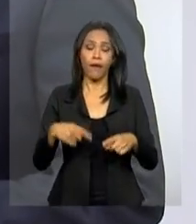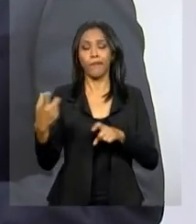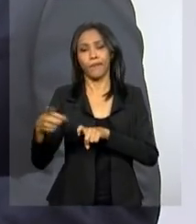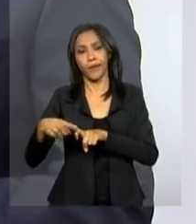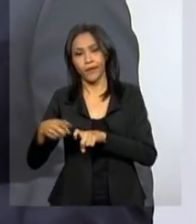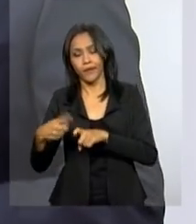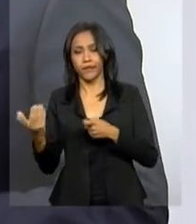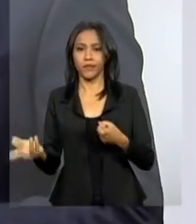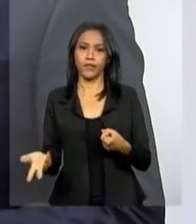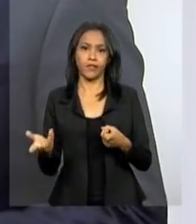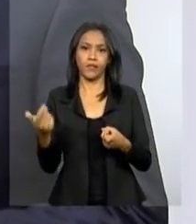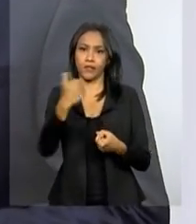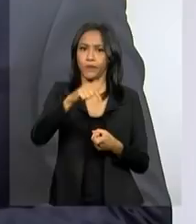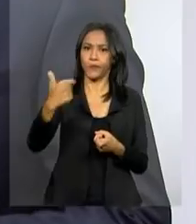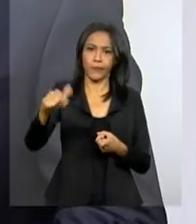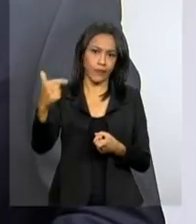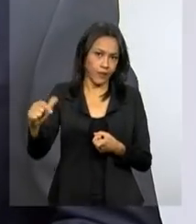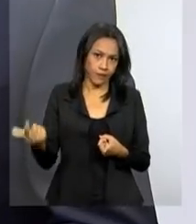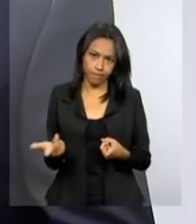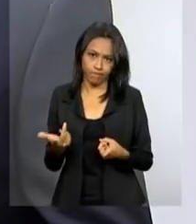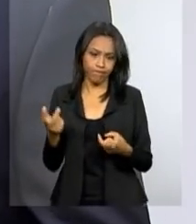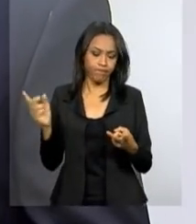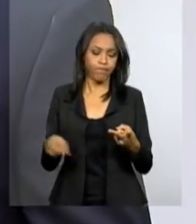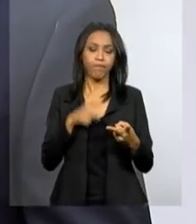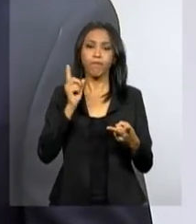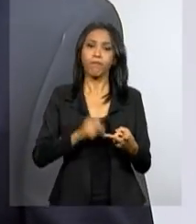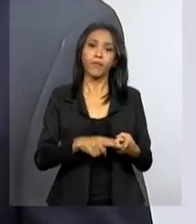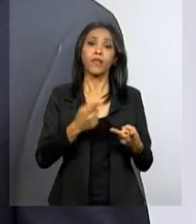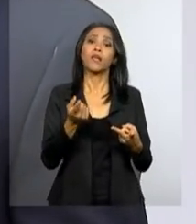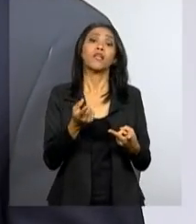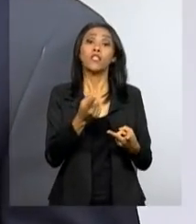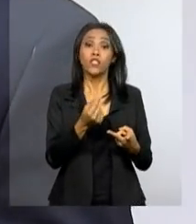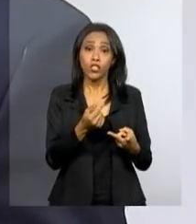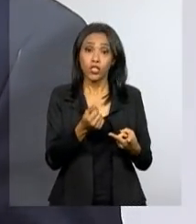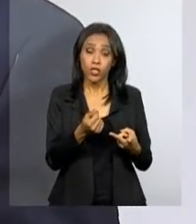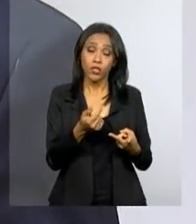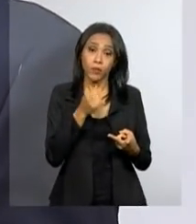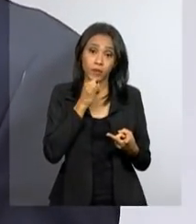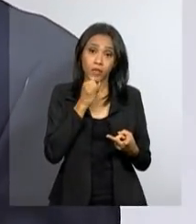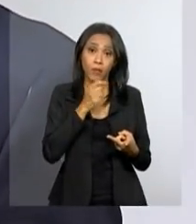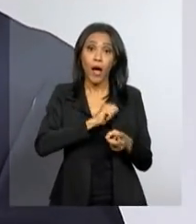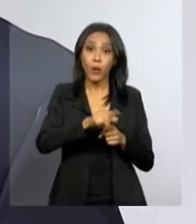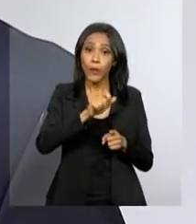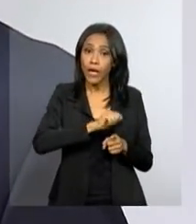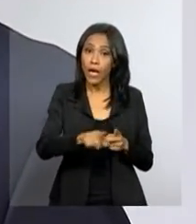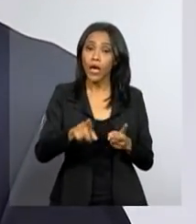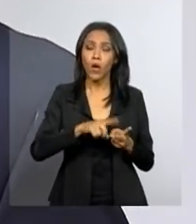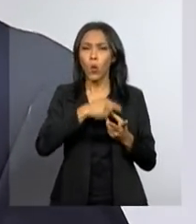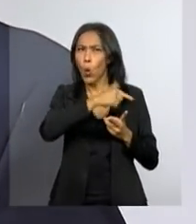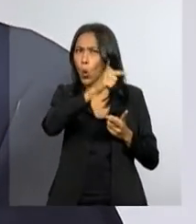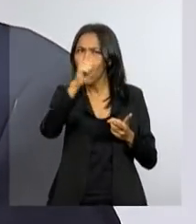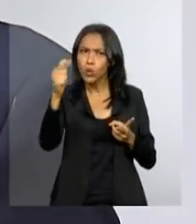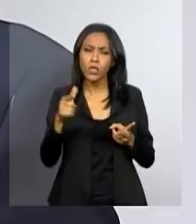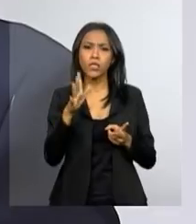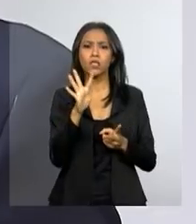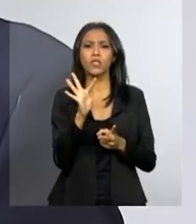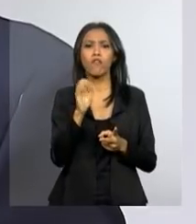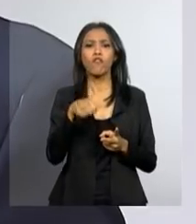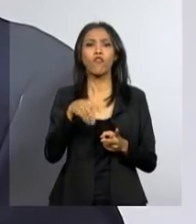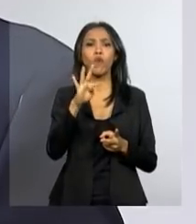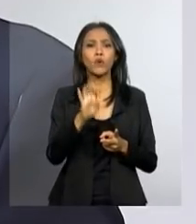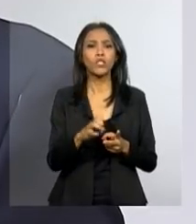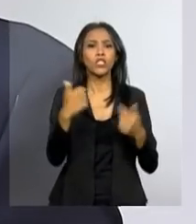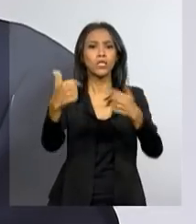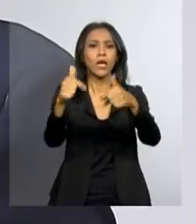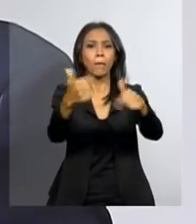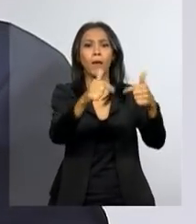inexistentes, rendimentos que não são declarados, rendimentos de aluguéis, rendimentos de uma outra fonte de trabalho